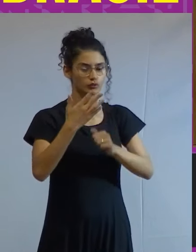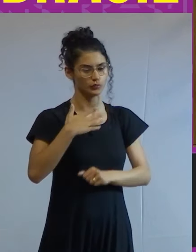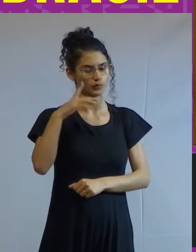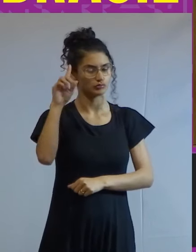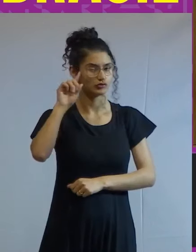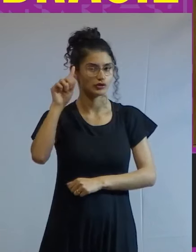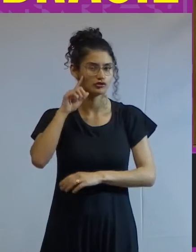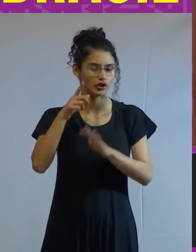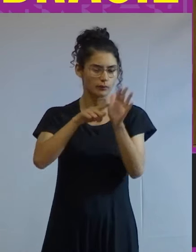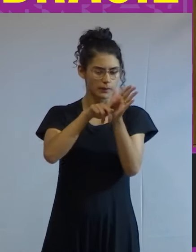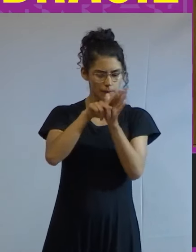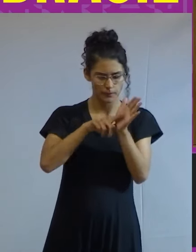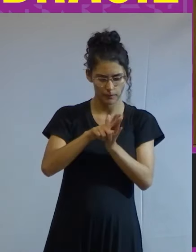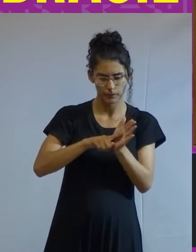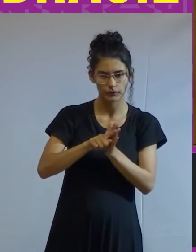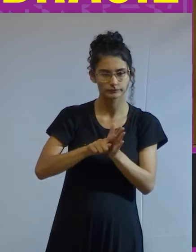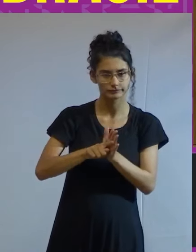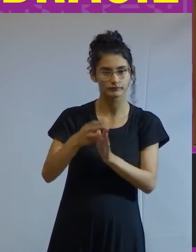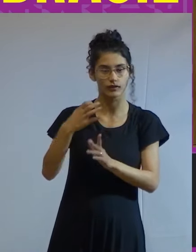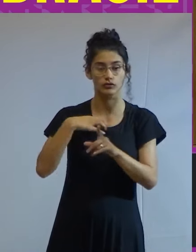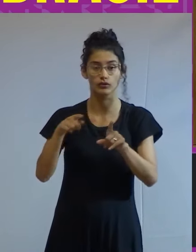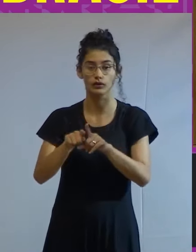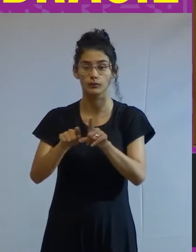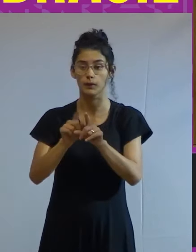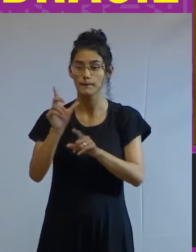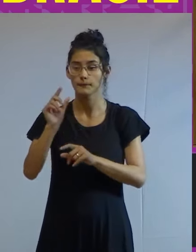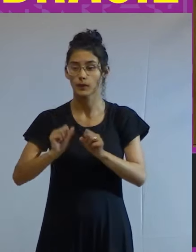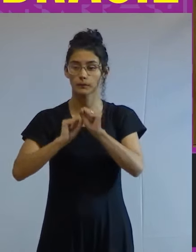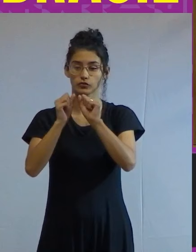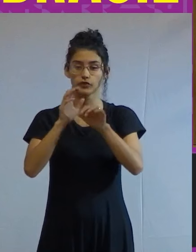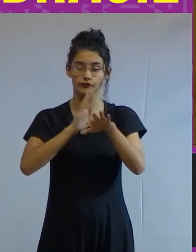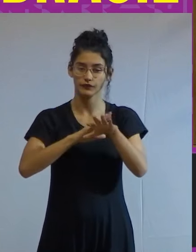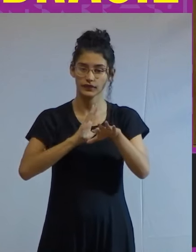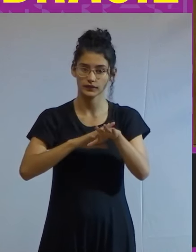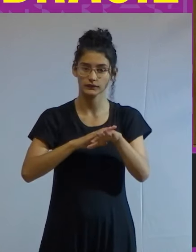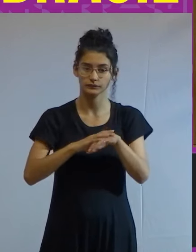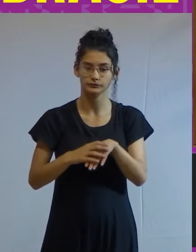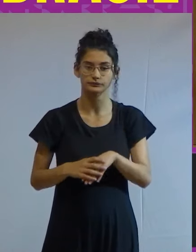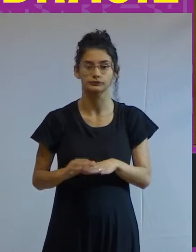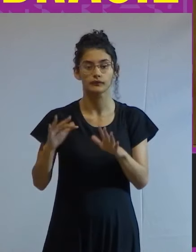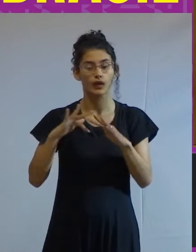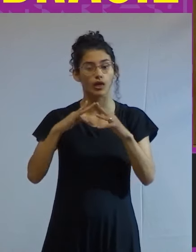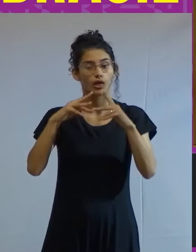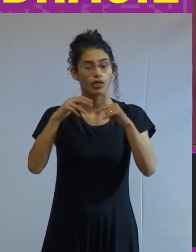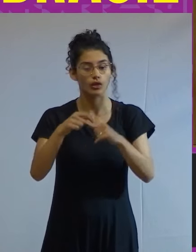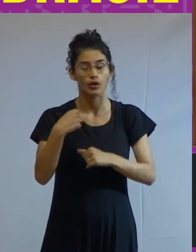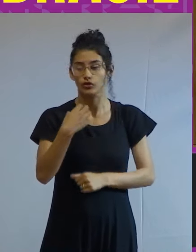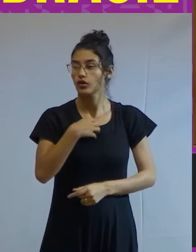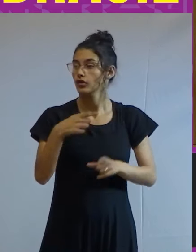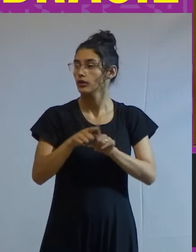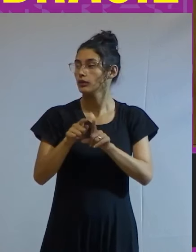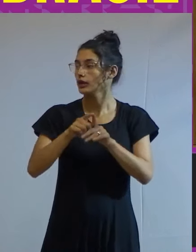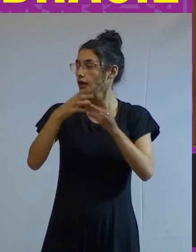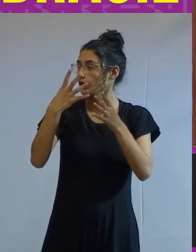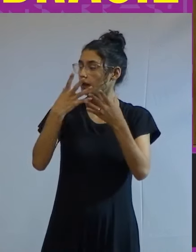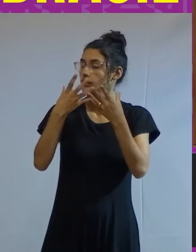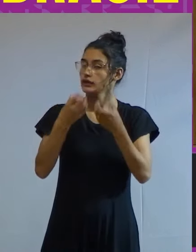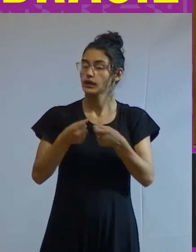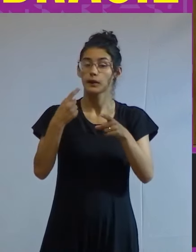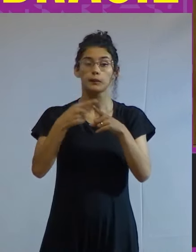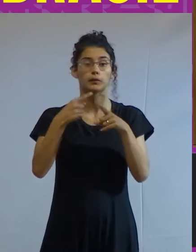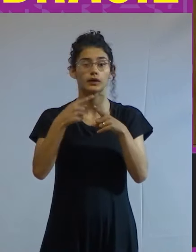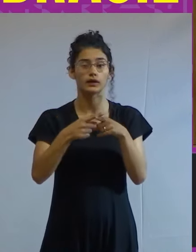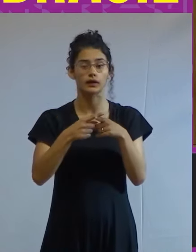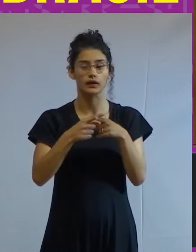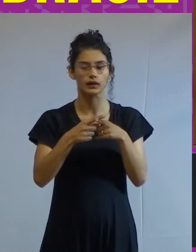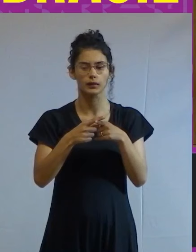cotidiano de pesquisas, de modo que pouco poderia contribuir. Todavia, acabei aceitando porque,